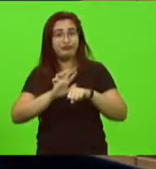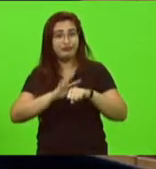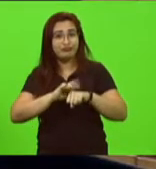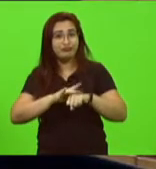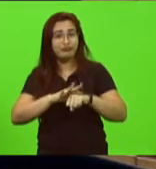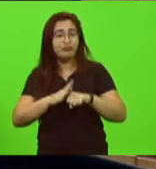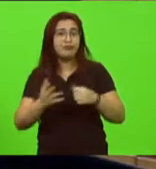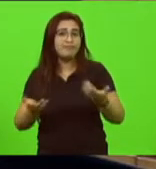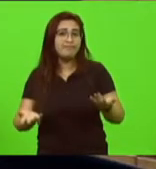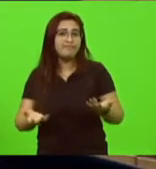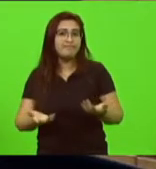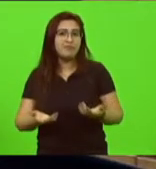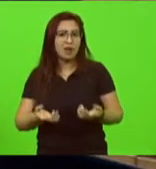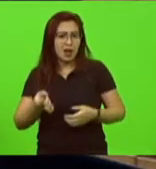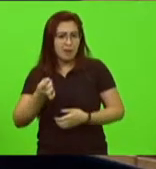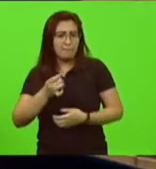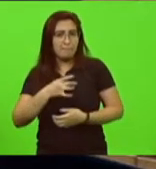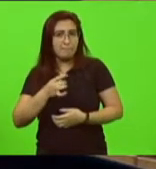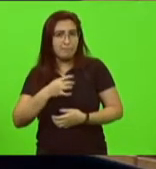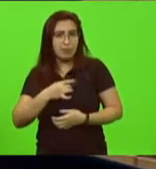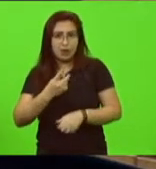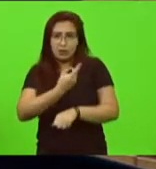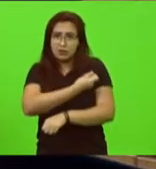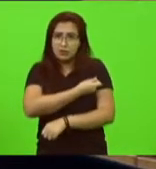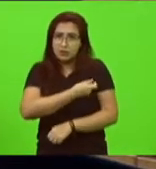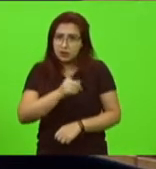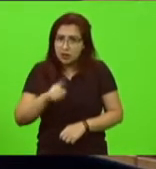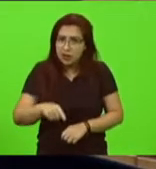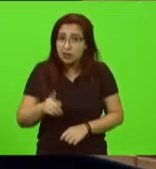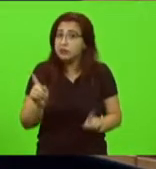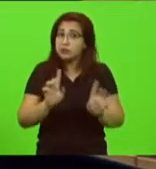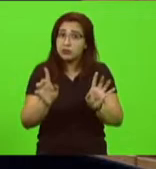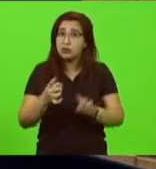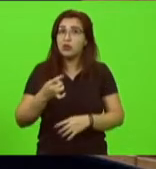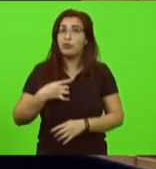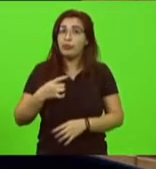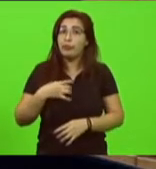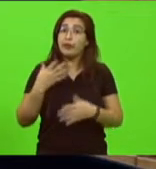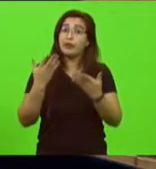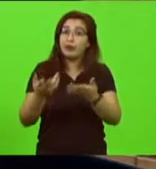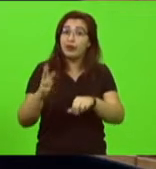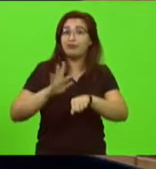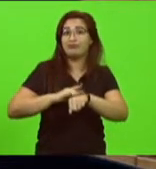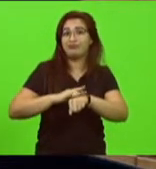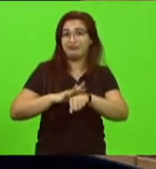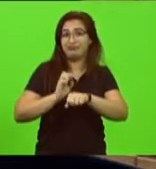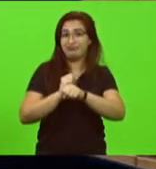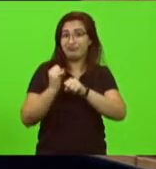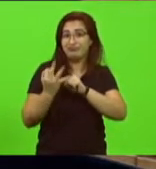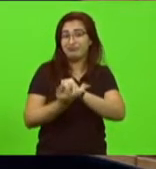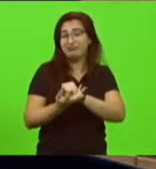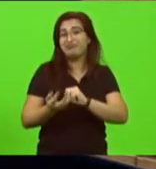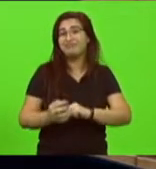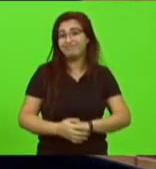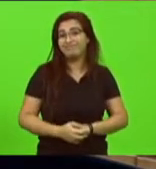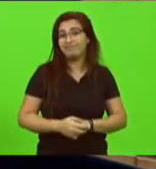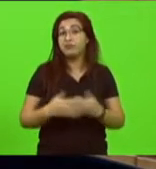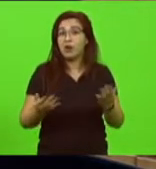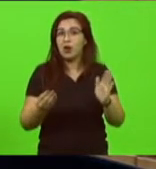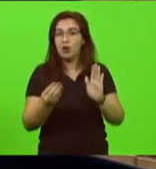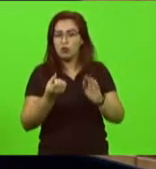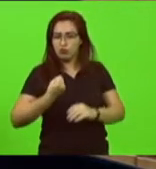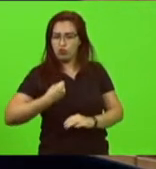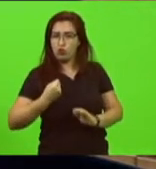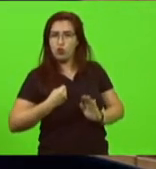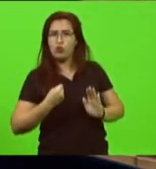vacina que devemos temer devemos temer é a doença e é essa os dados estão demonstrando isso